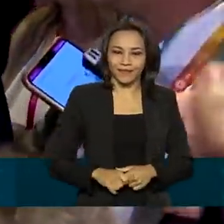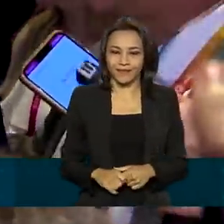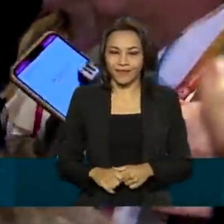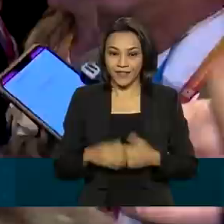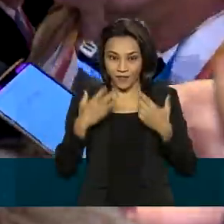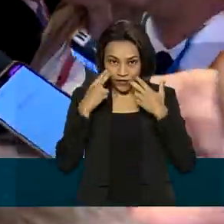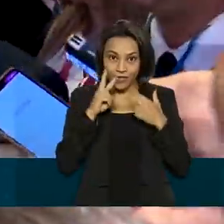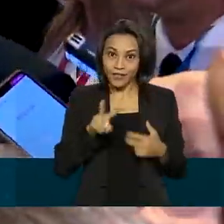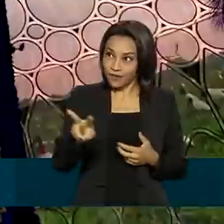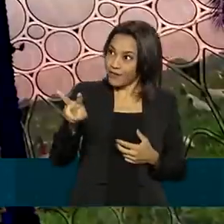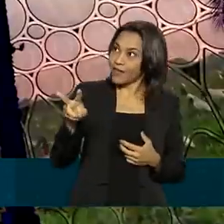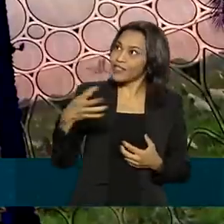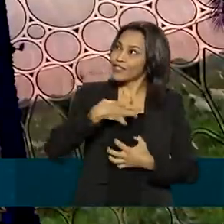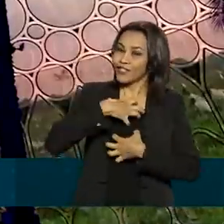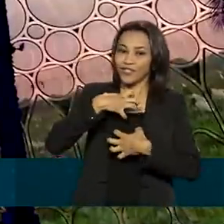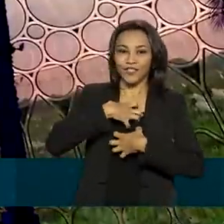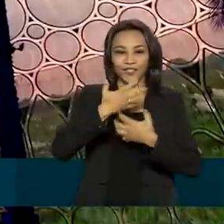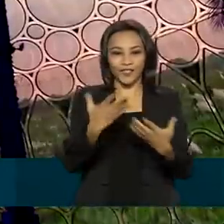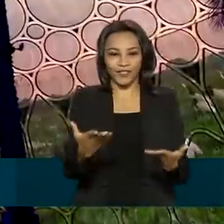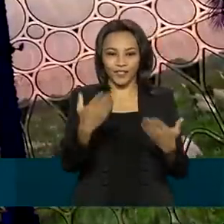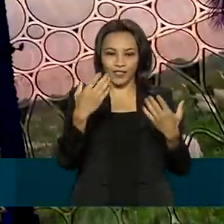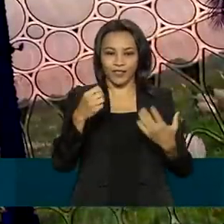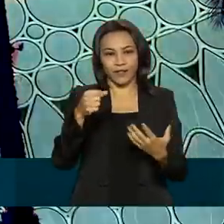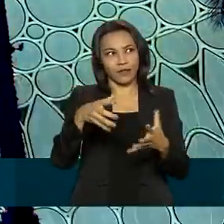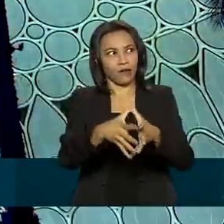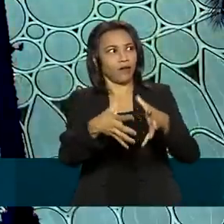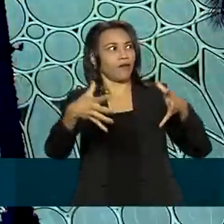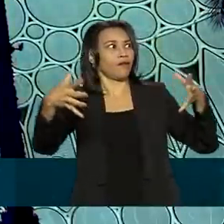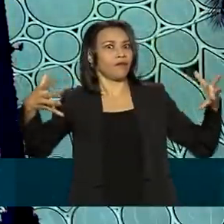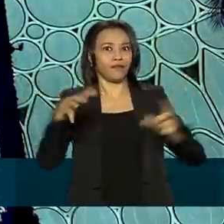está aqui com vocês pode sentir a grandiosidade do evento.